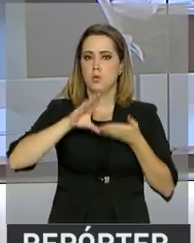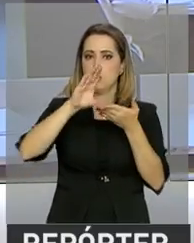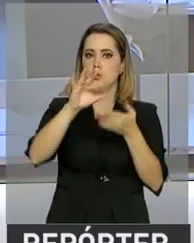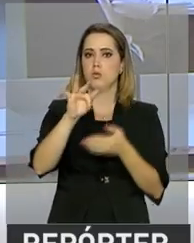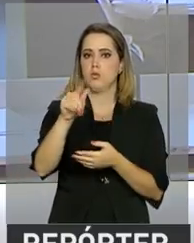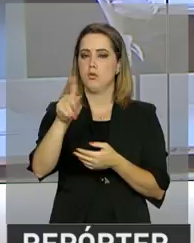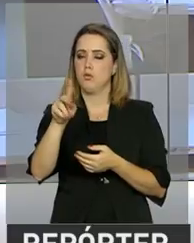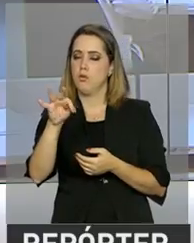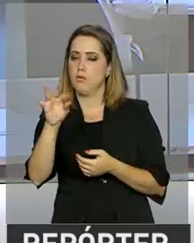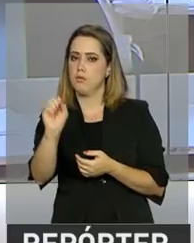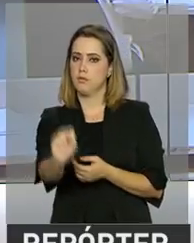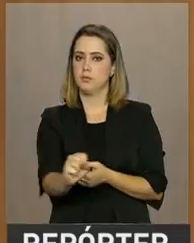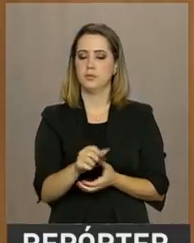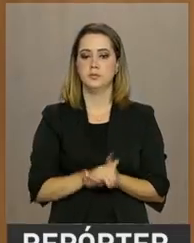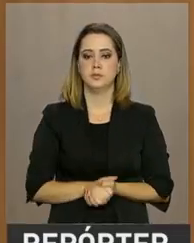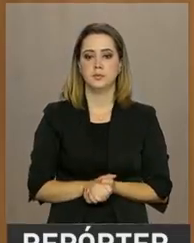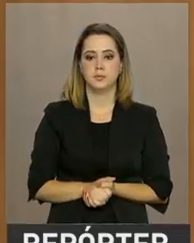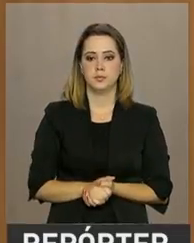FGTS.